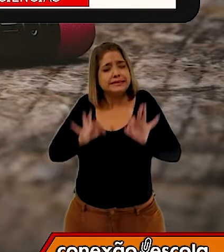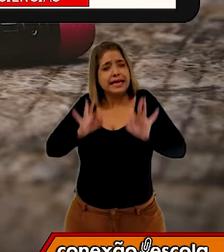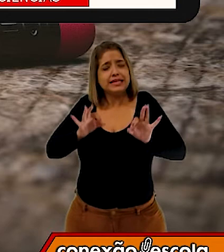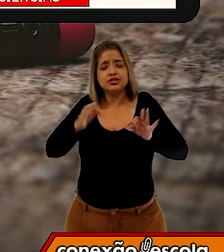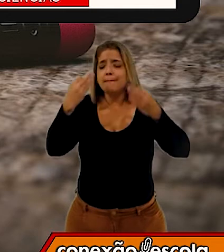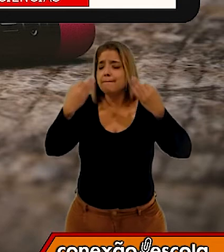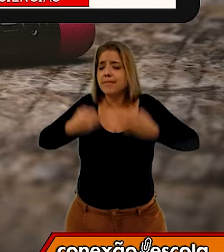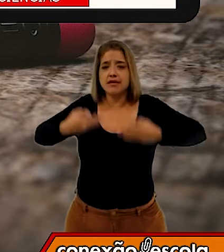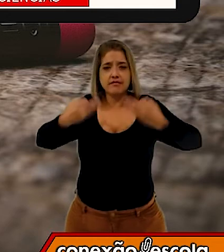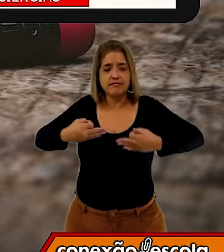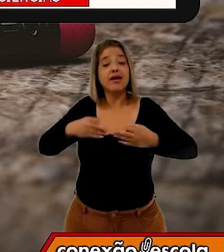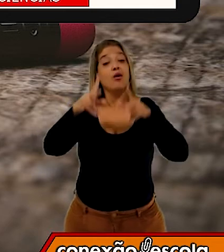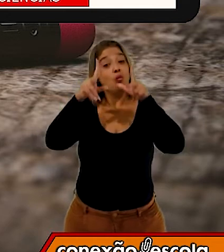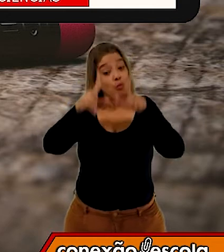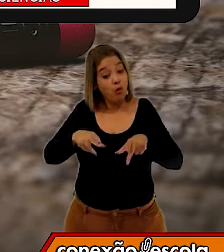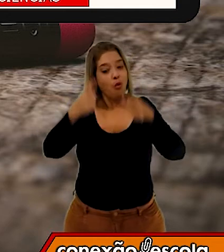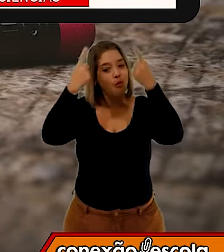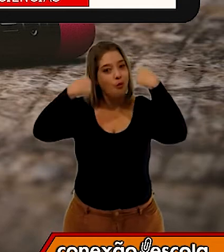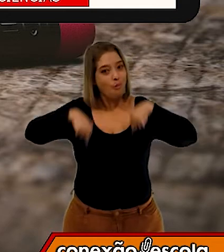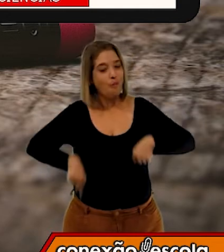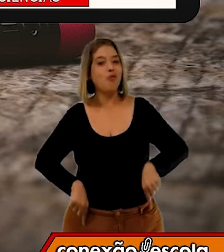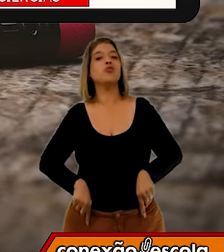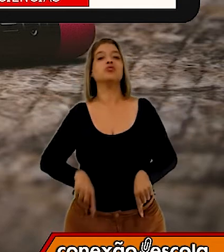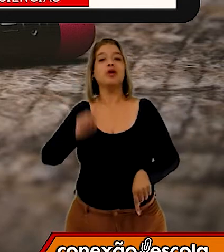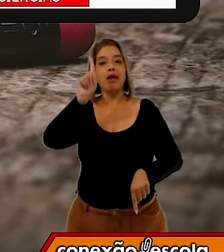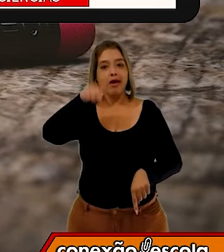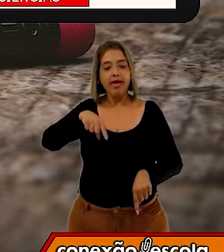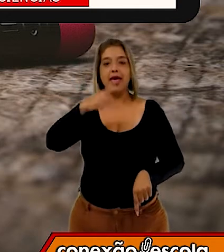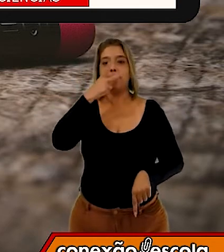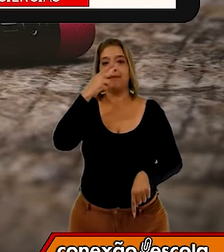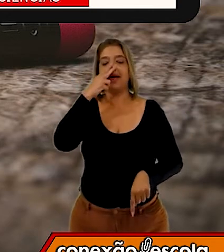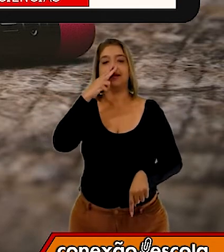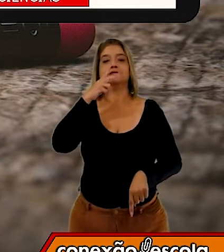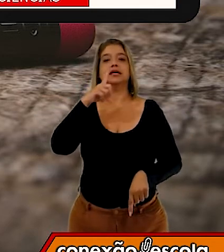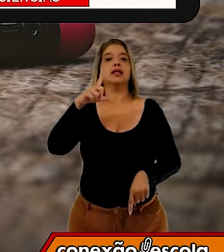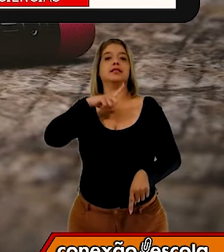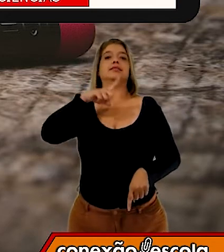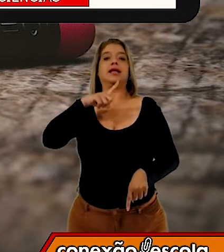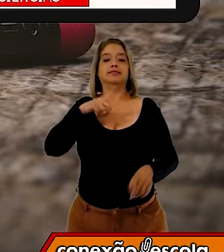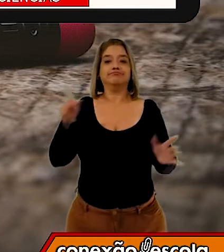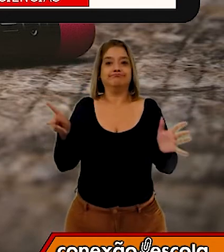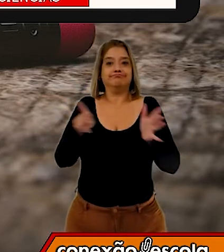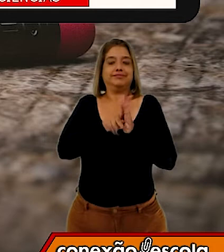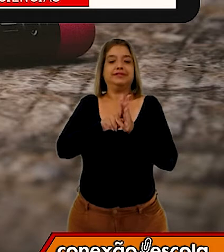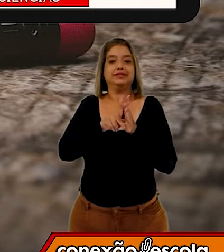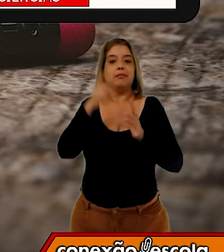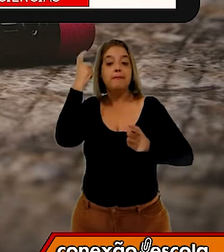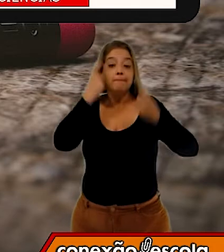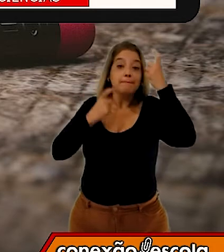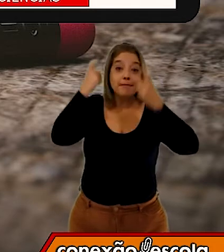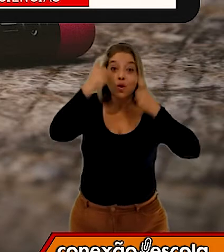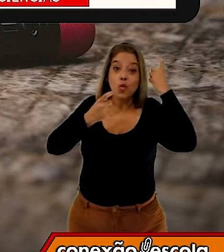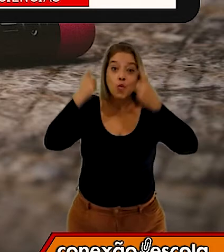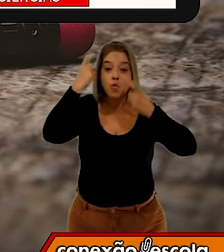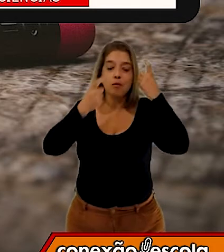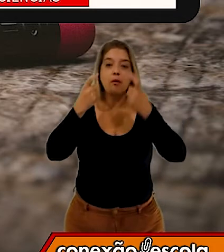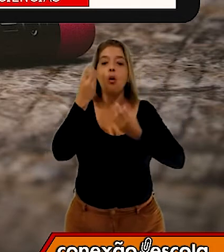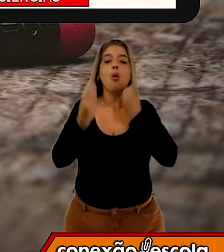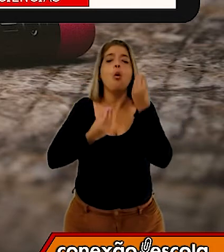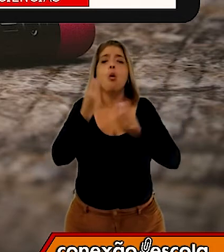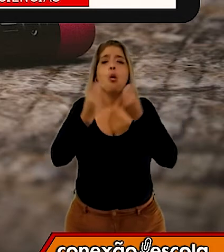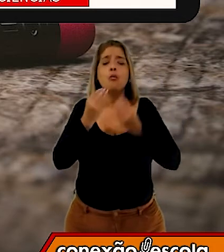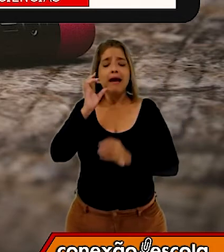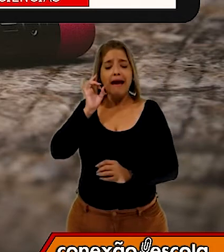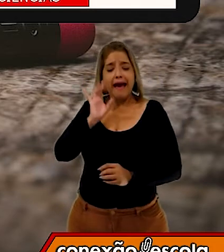Assim é o nosso corpo, um senhor sistemático. Uma máquina que depende muito de cada